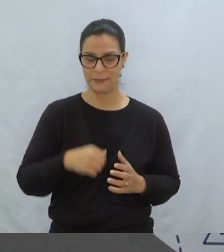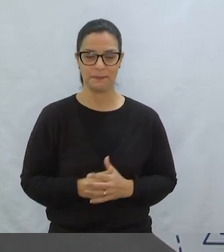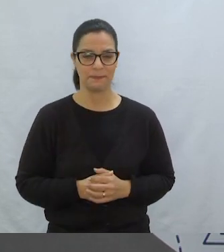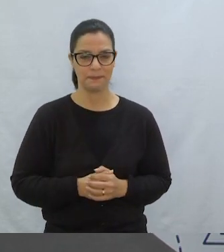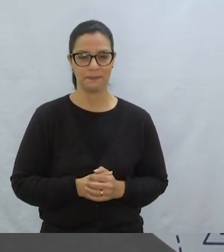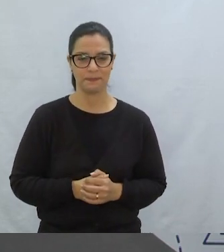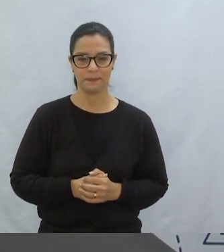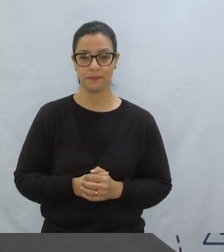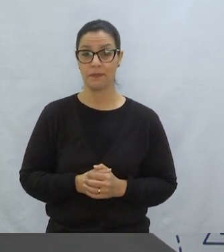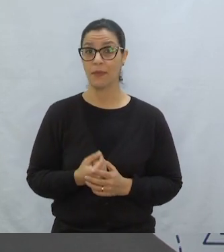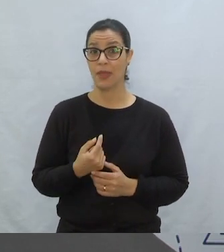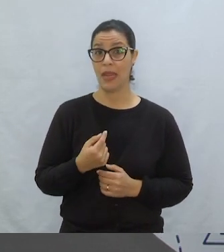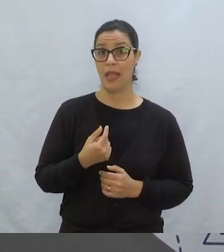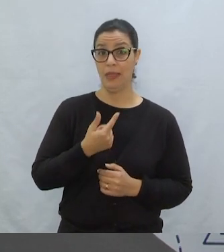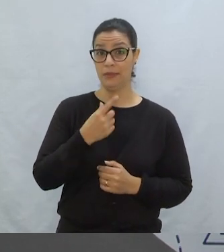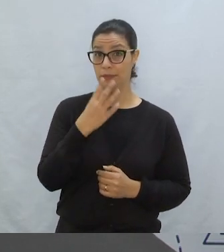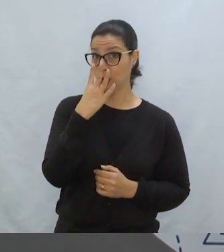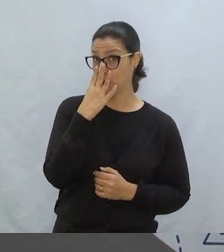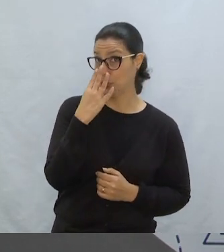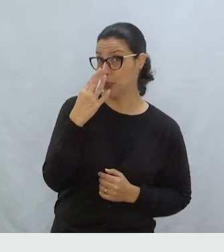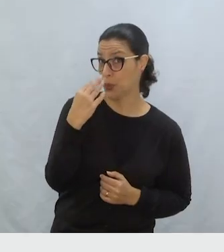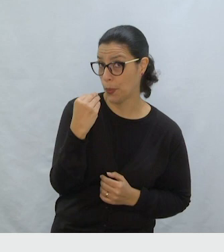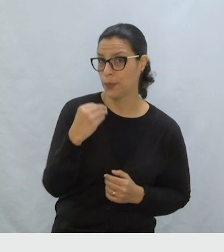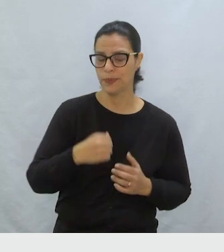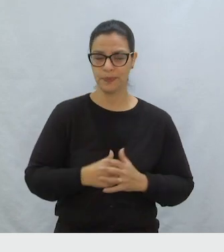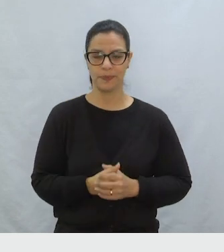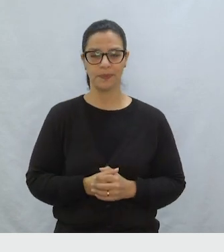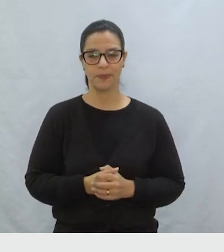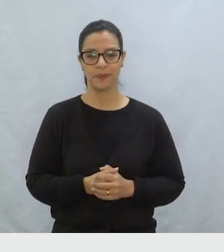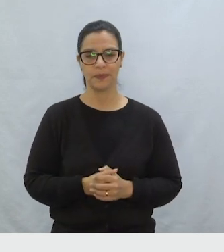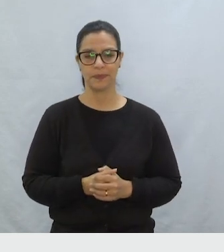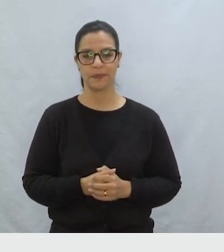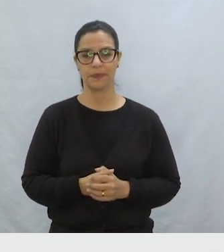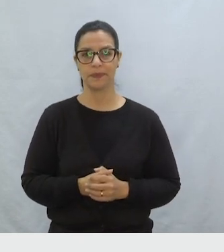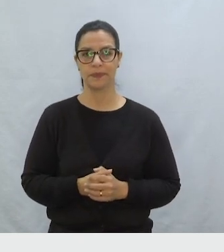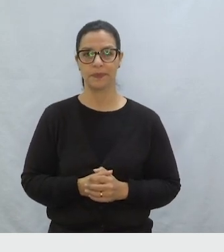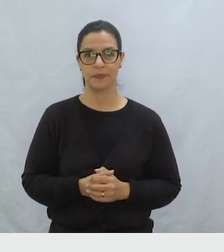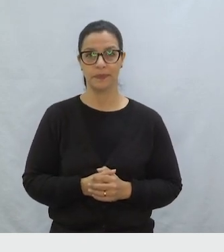é a seguinte Este é o lobo